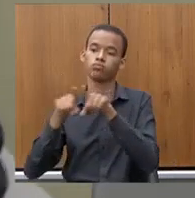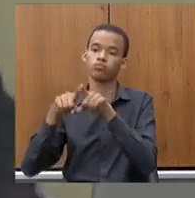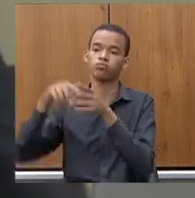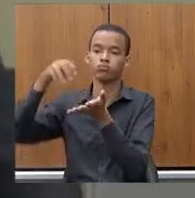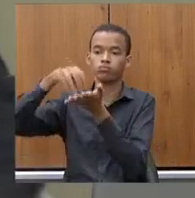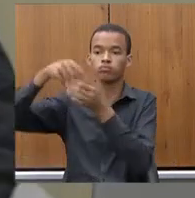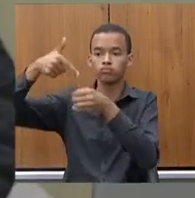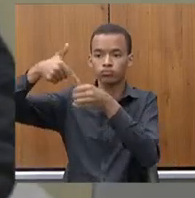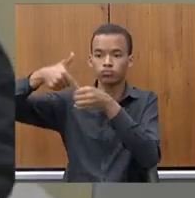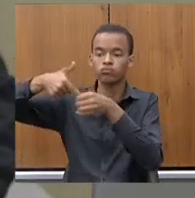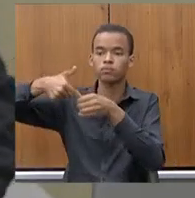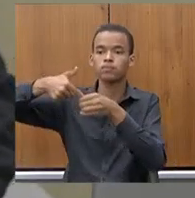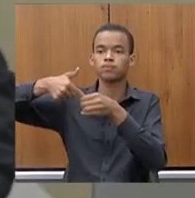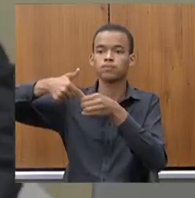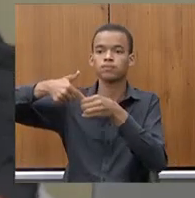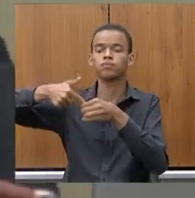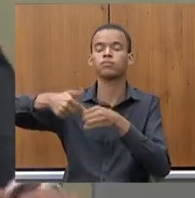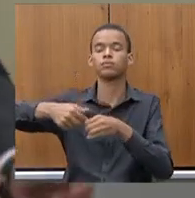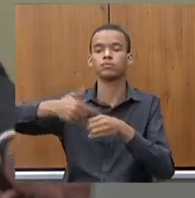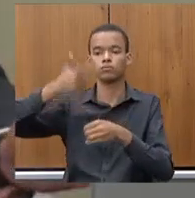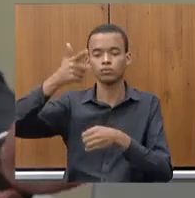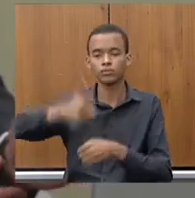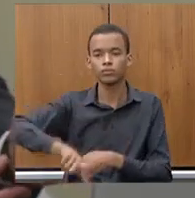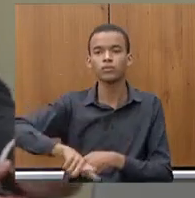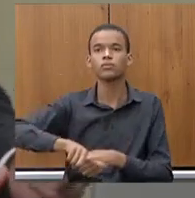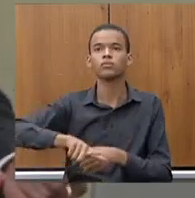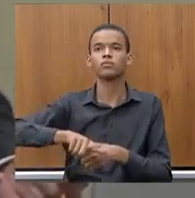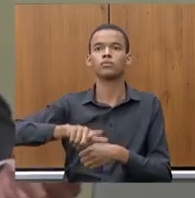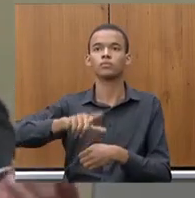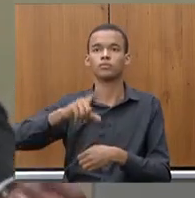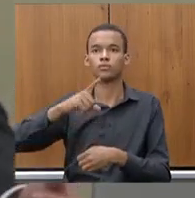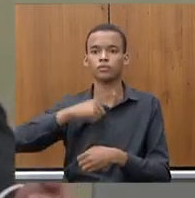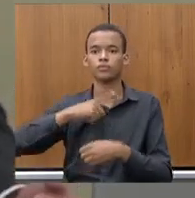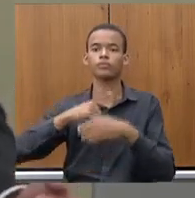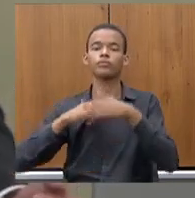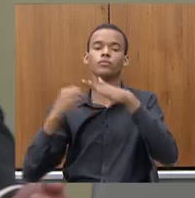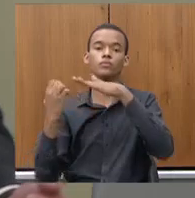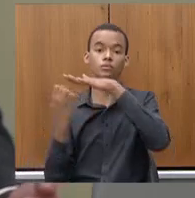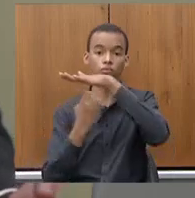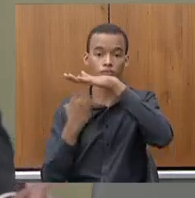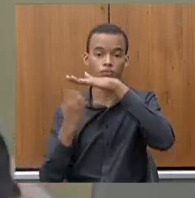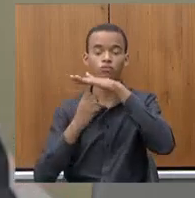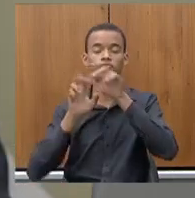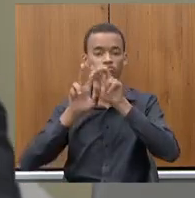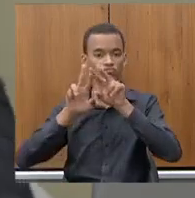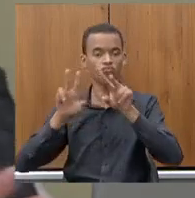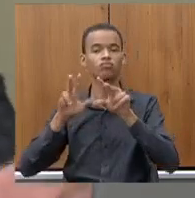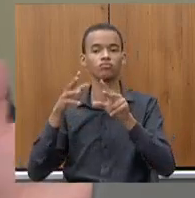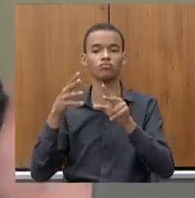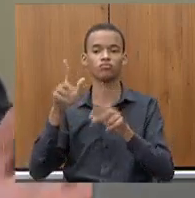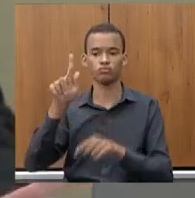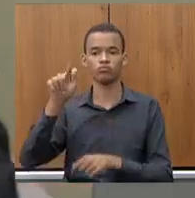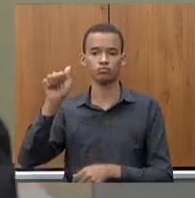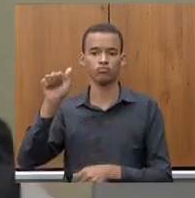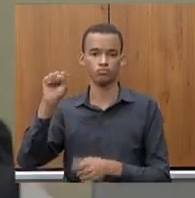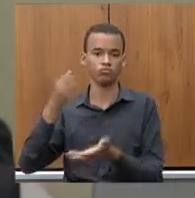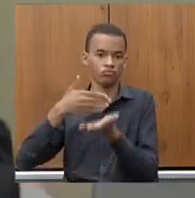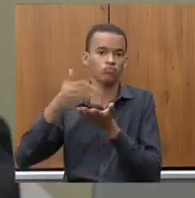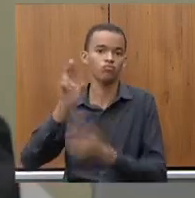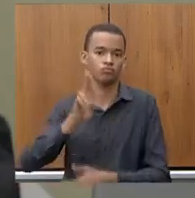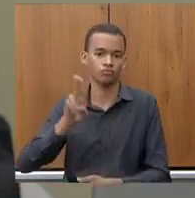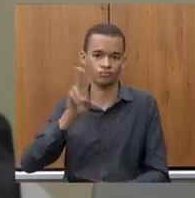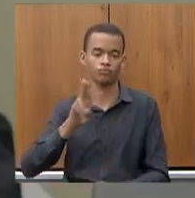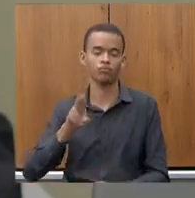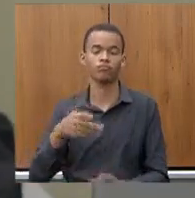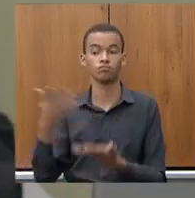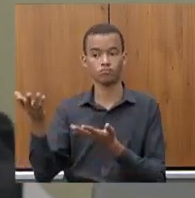e os postos e a grande indústria então é incrível isso que o senhor disse